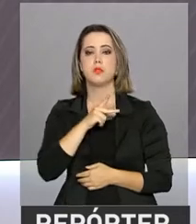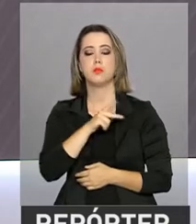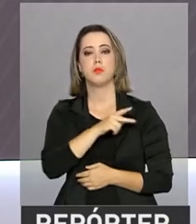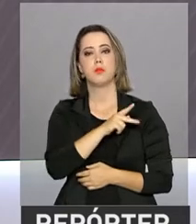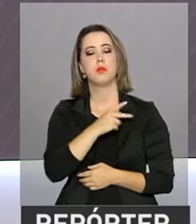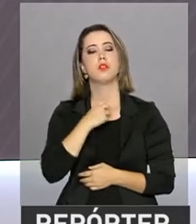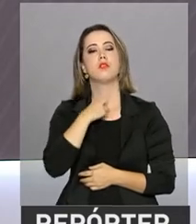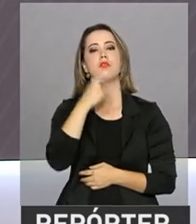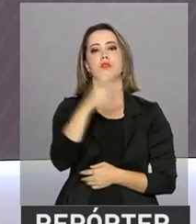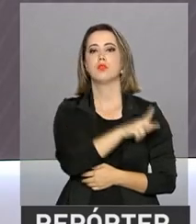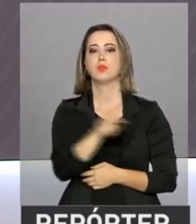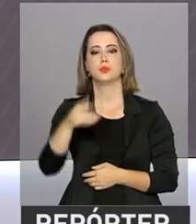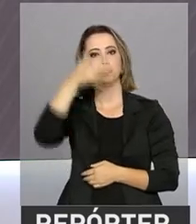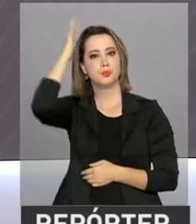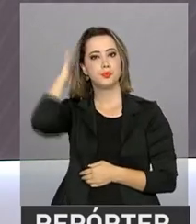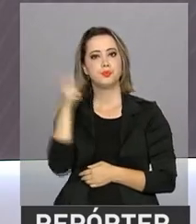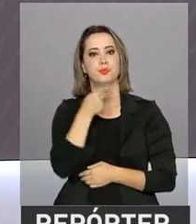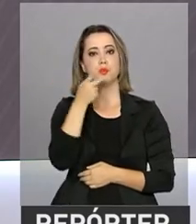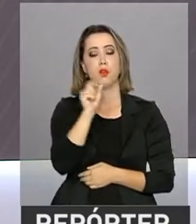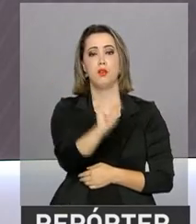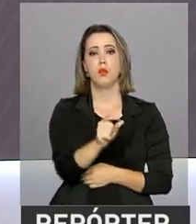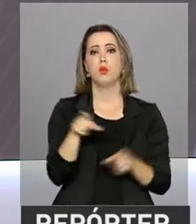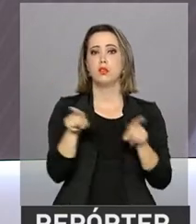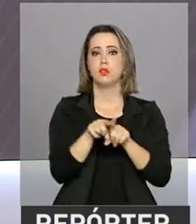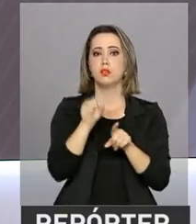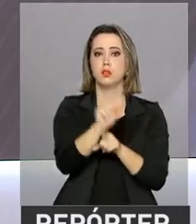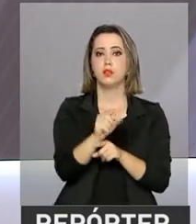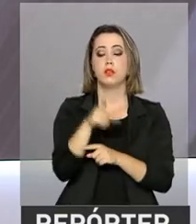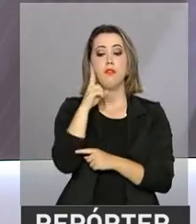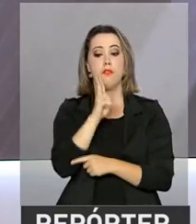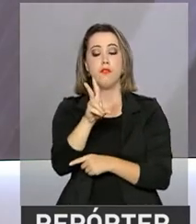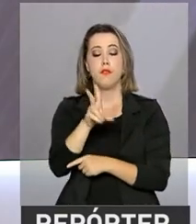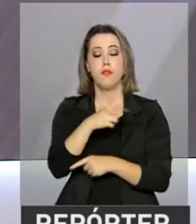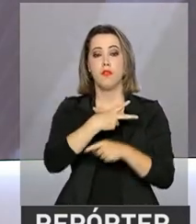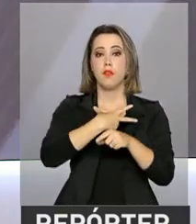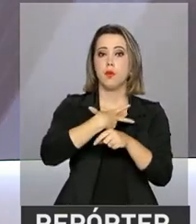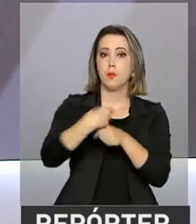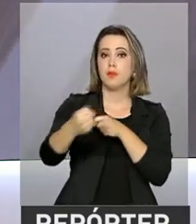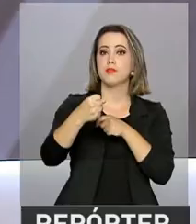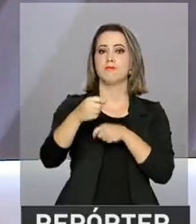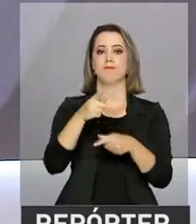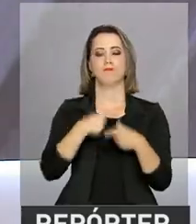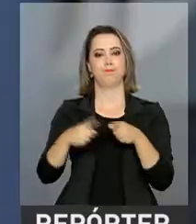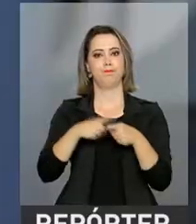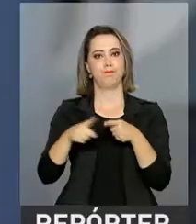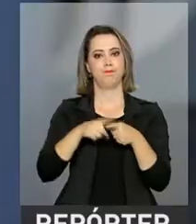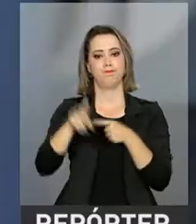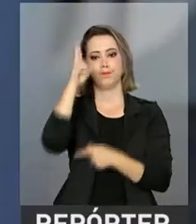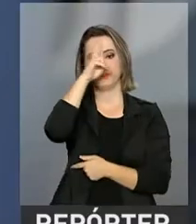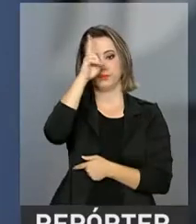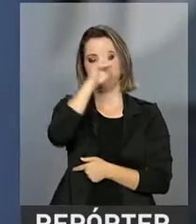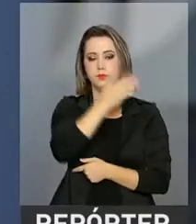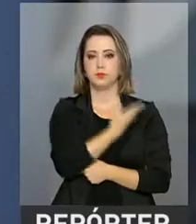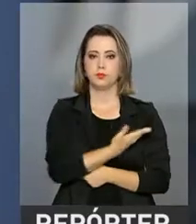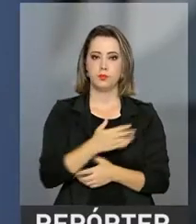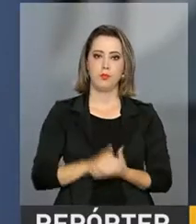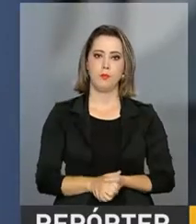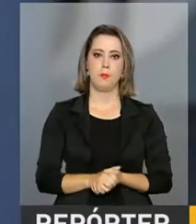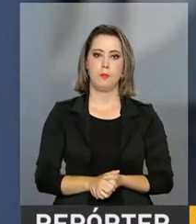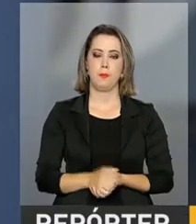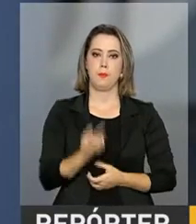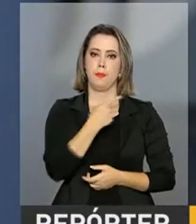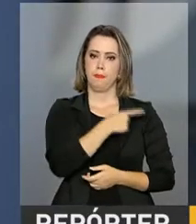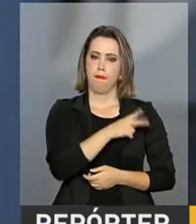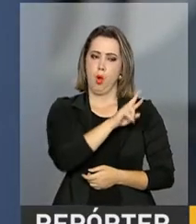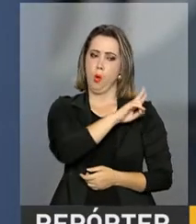presidente Michel Temer disse que vê o país saindo da maior crise da história. O porta-voz da